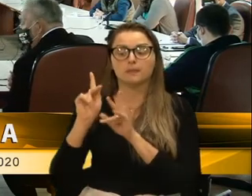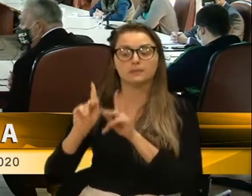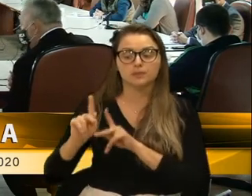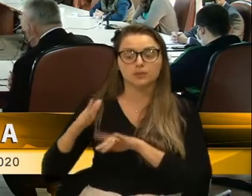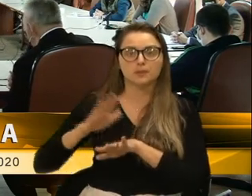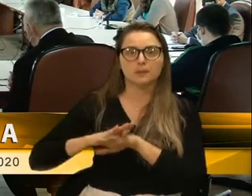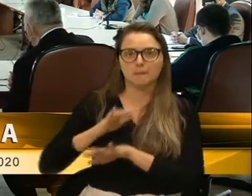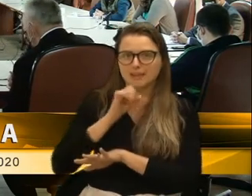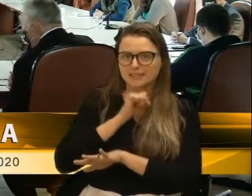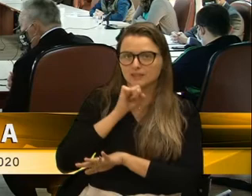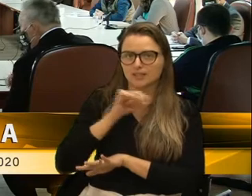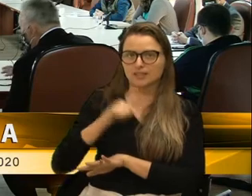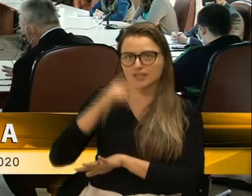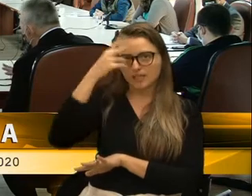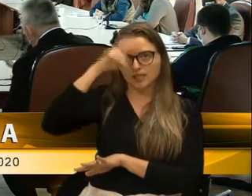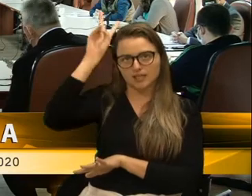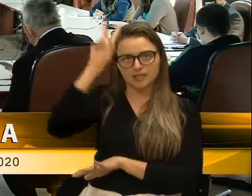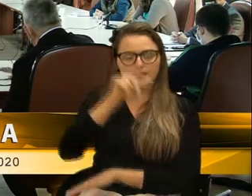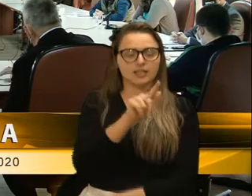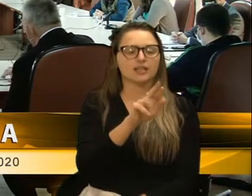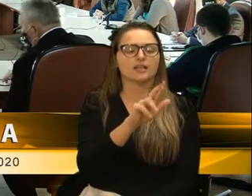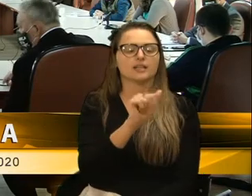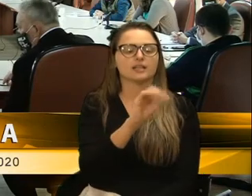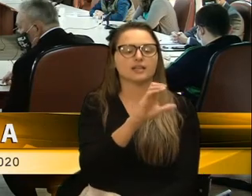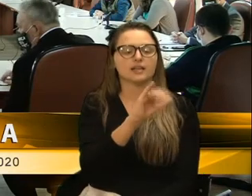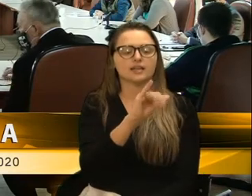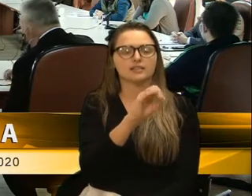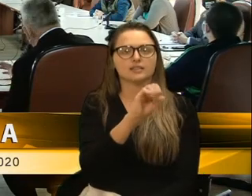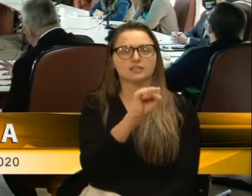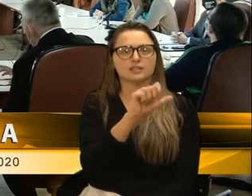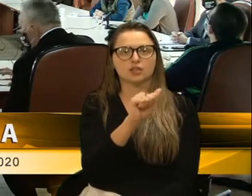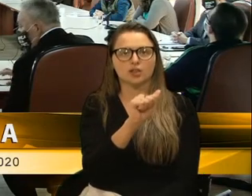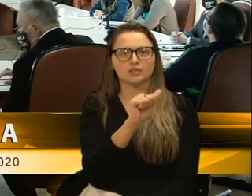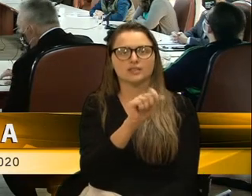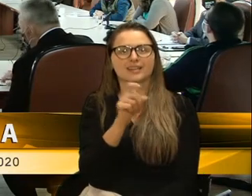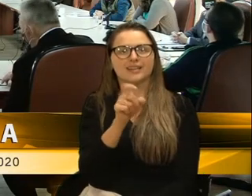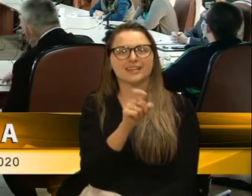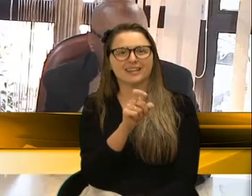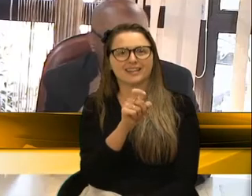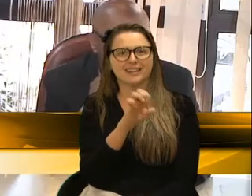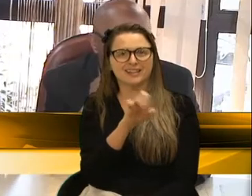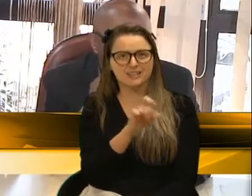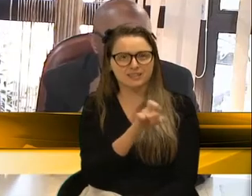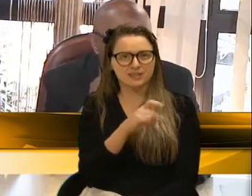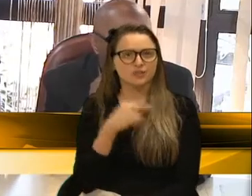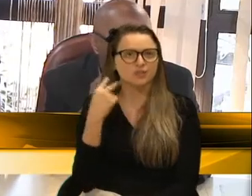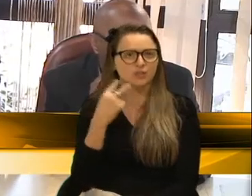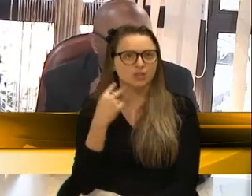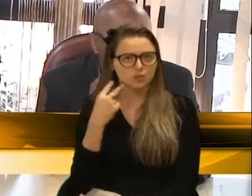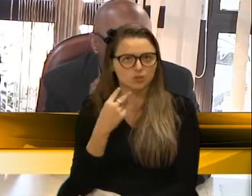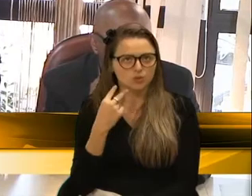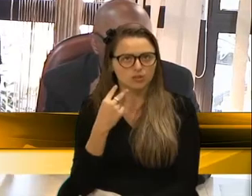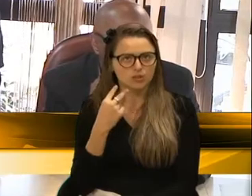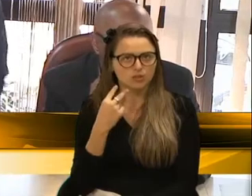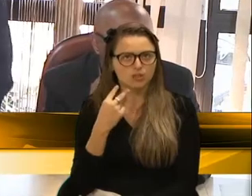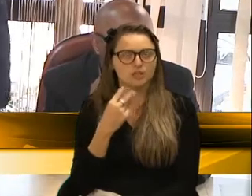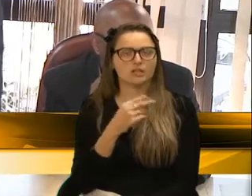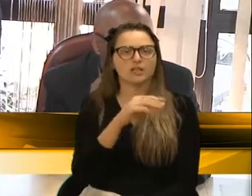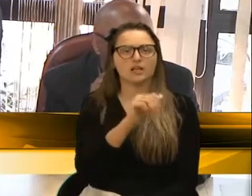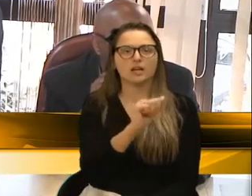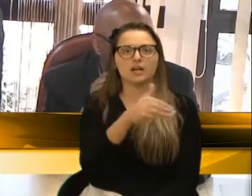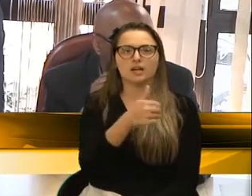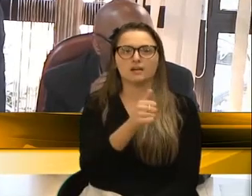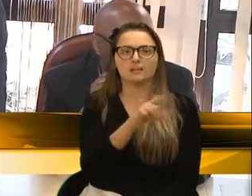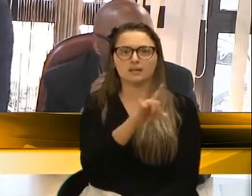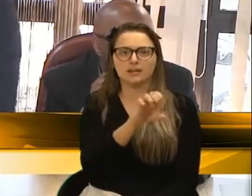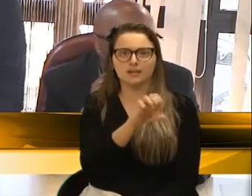vereador Edson, Graciosa era a esposa do ex-vereador Amadeu Ues, que passou aqui por esta casa, teve um mandato